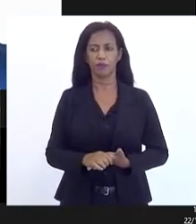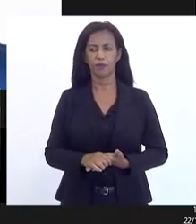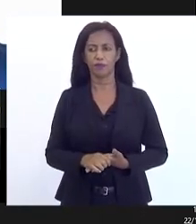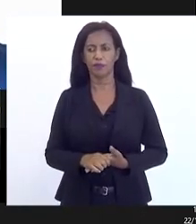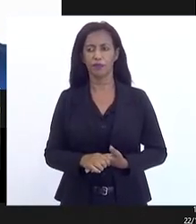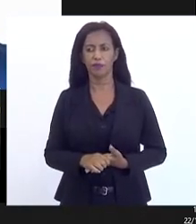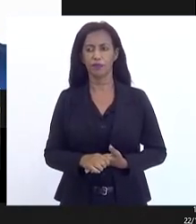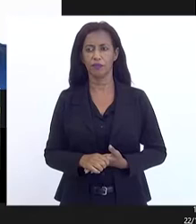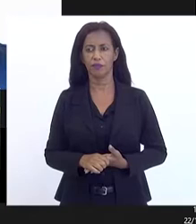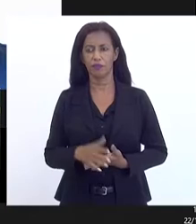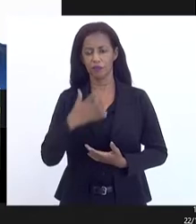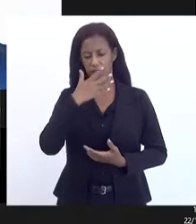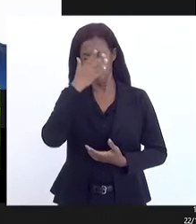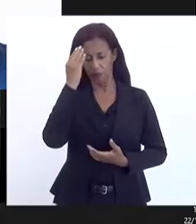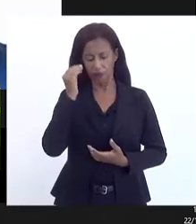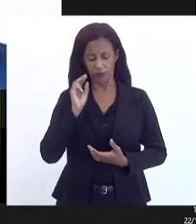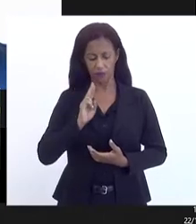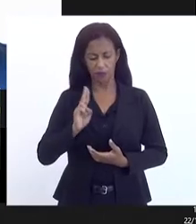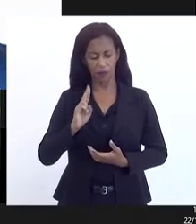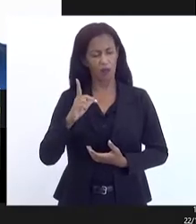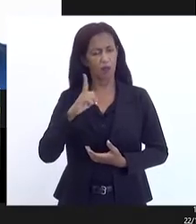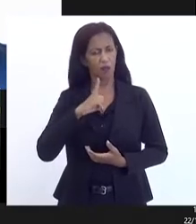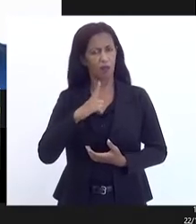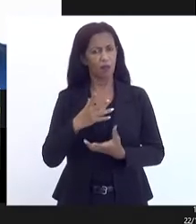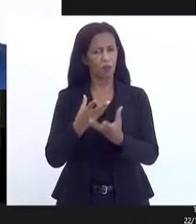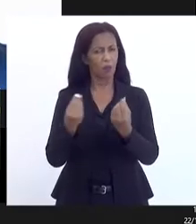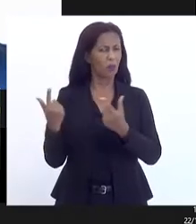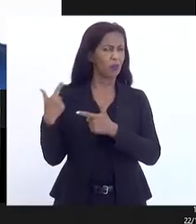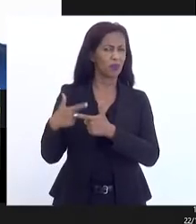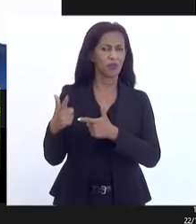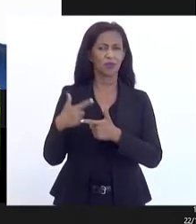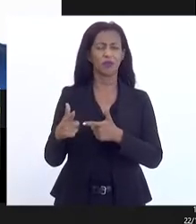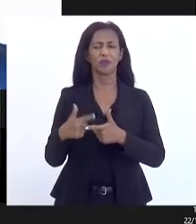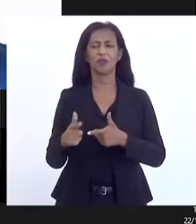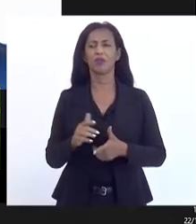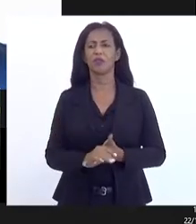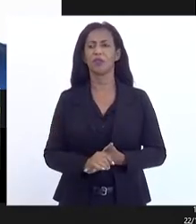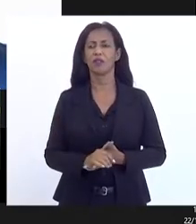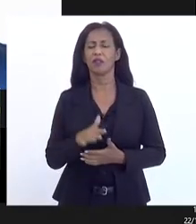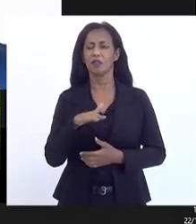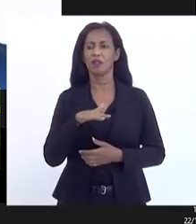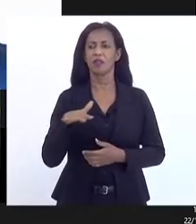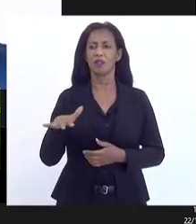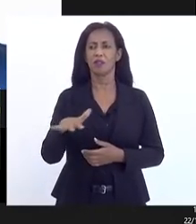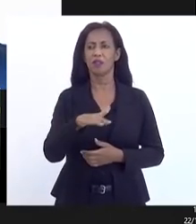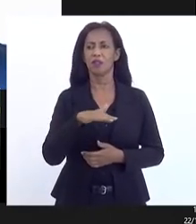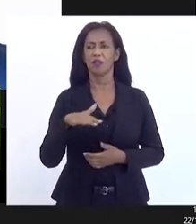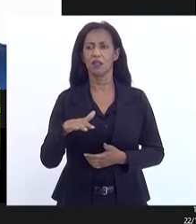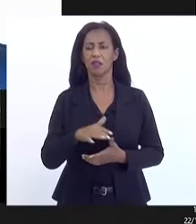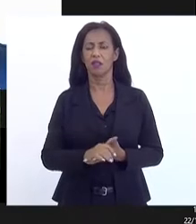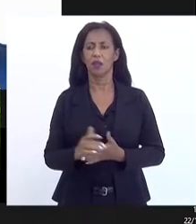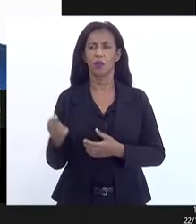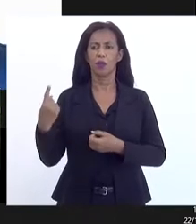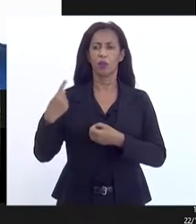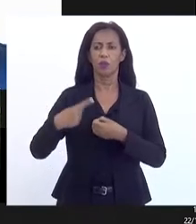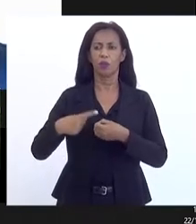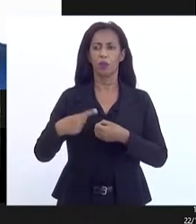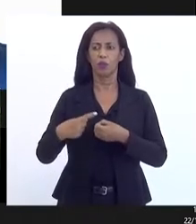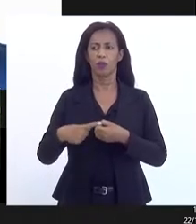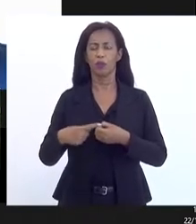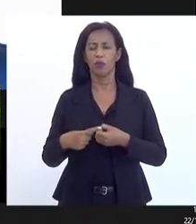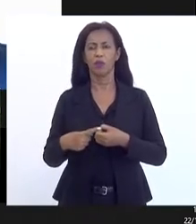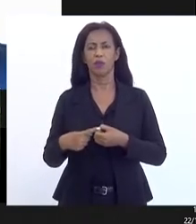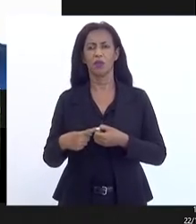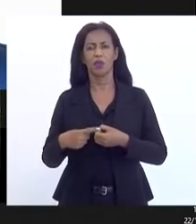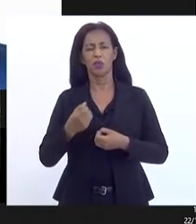acho que esse nome é aqui mas nós temos muitos problemas nessa região municípios que despejam